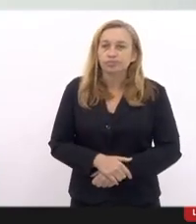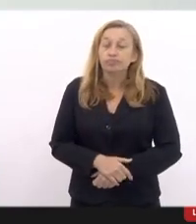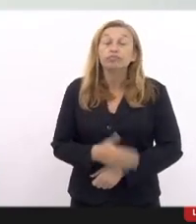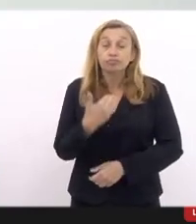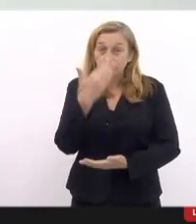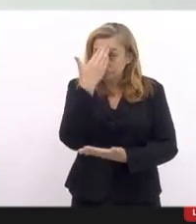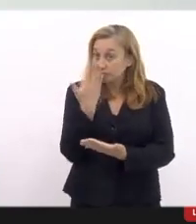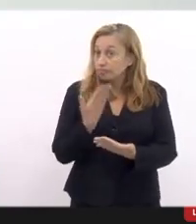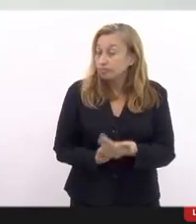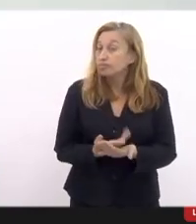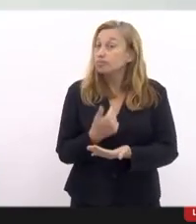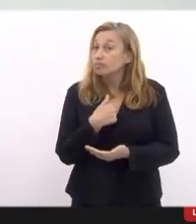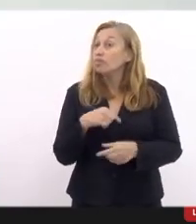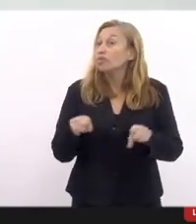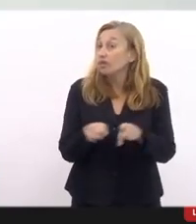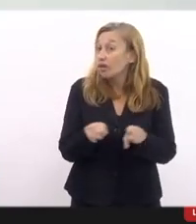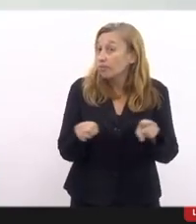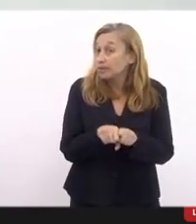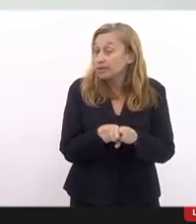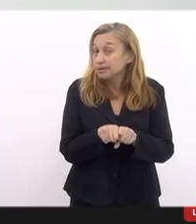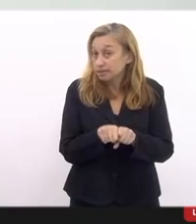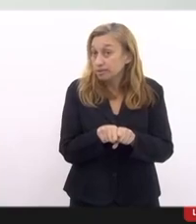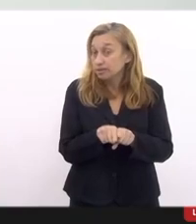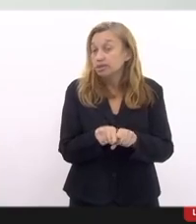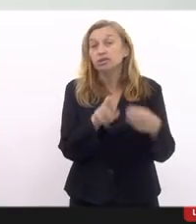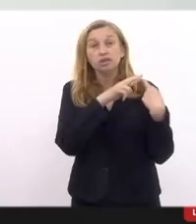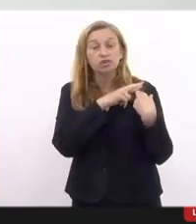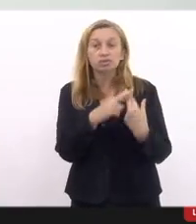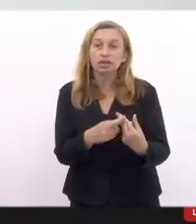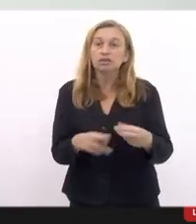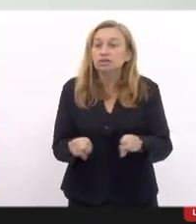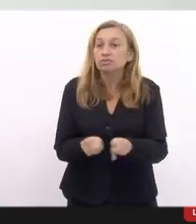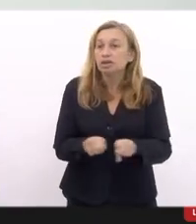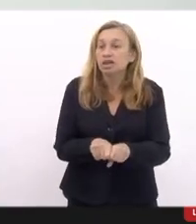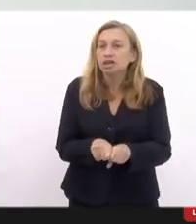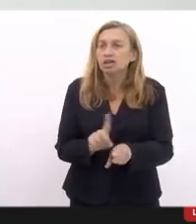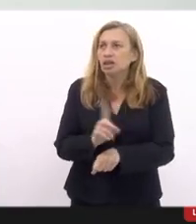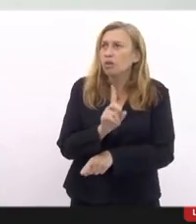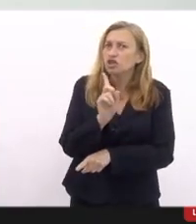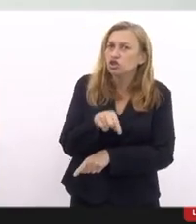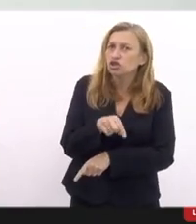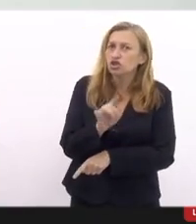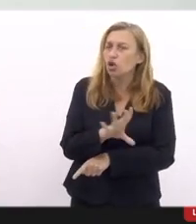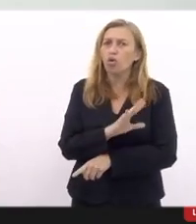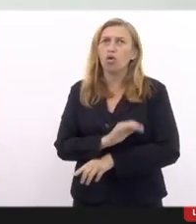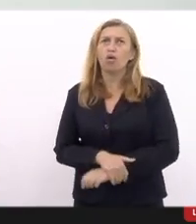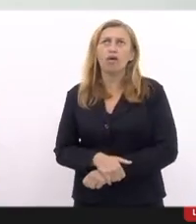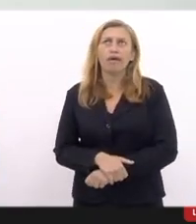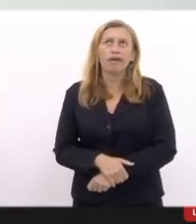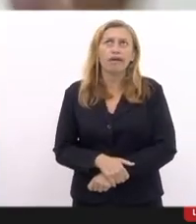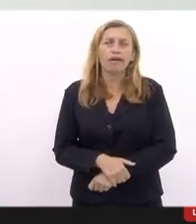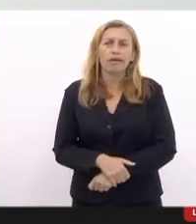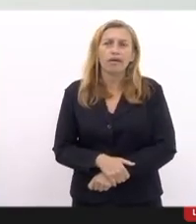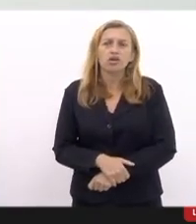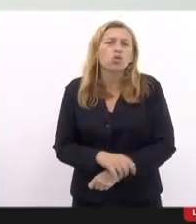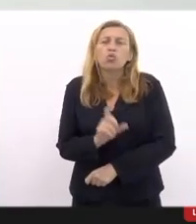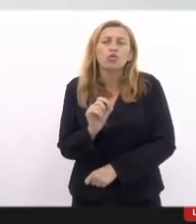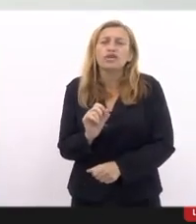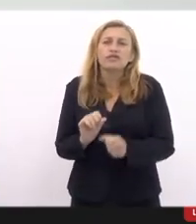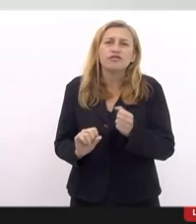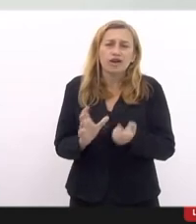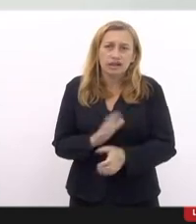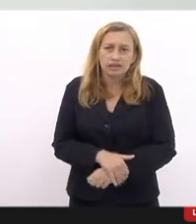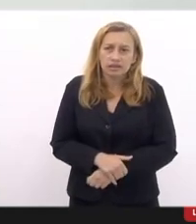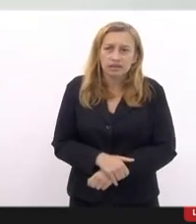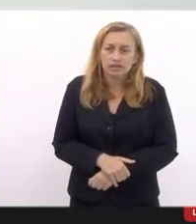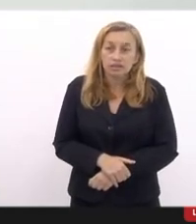acredito eu, também tem um viés de responsabilidade, porque não é só o que é feito para